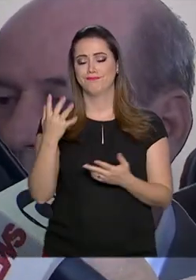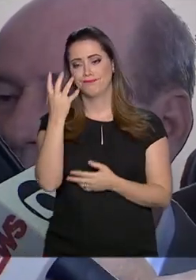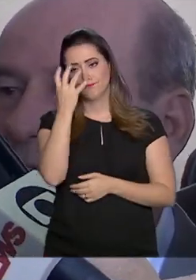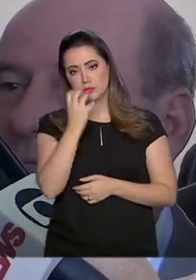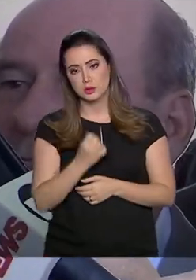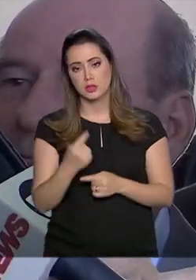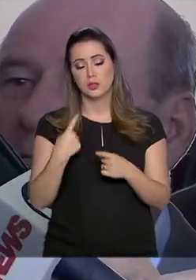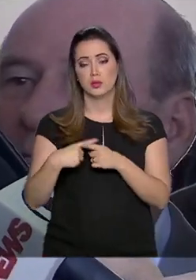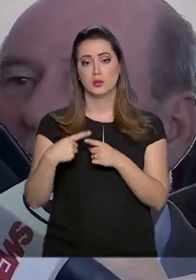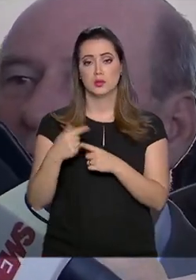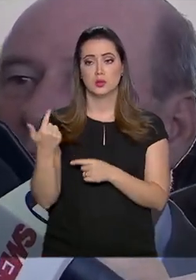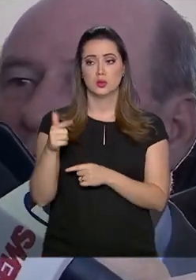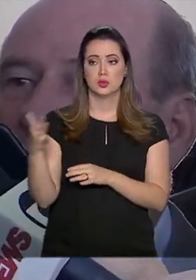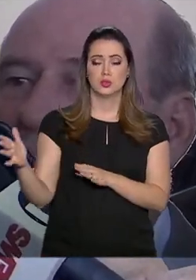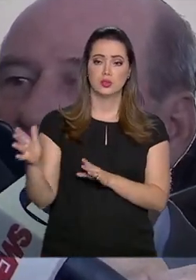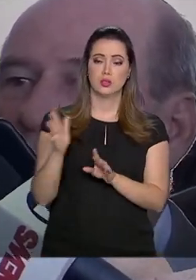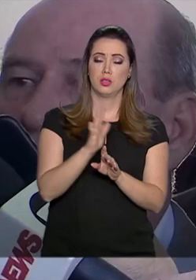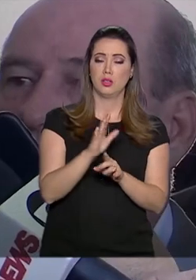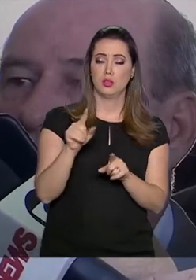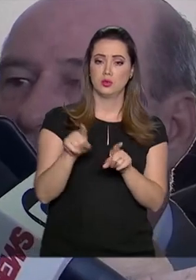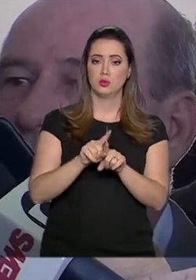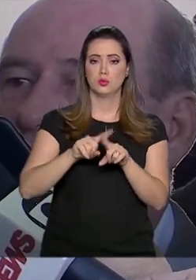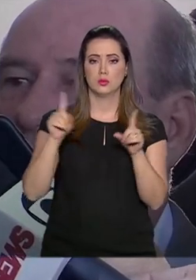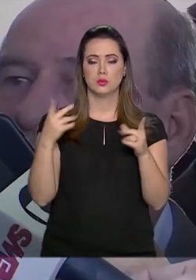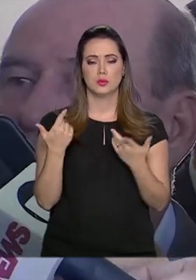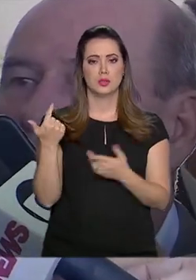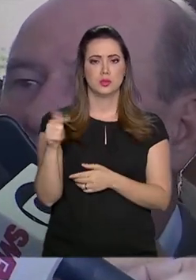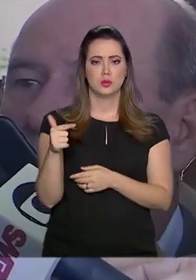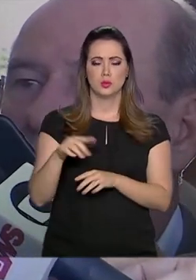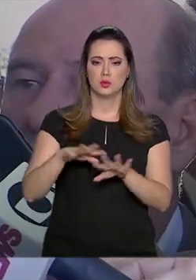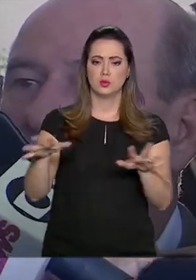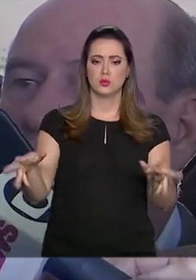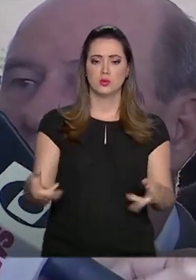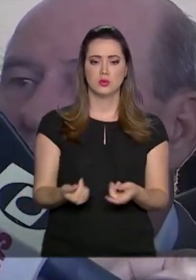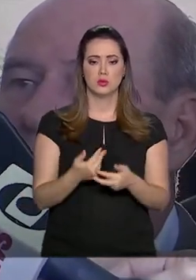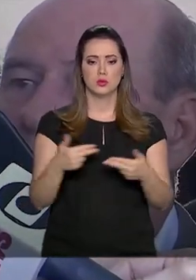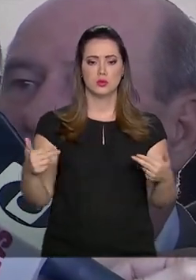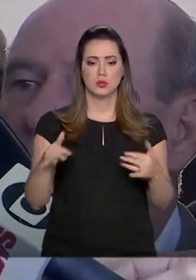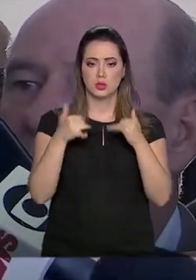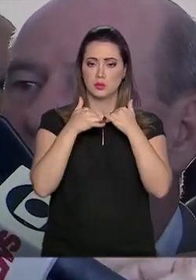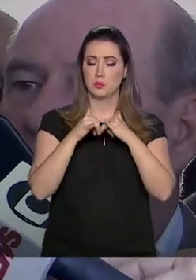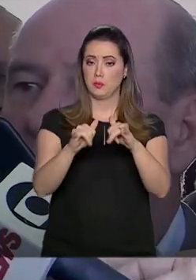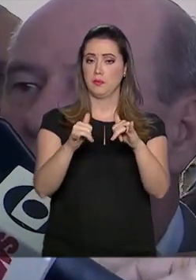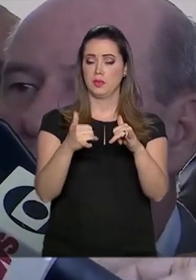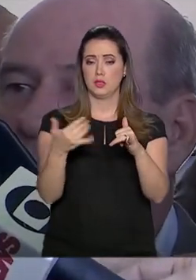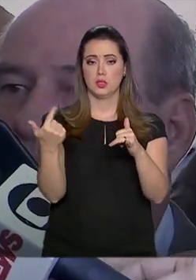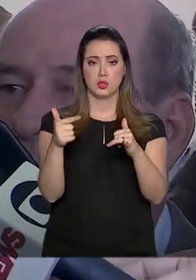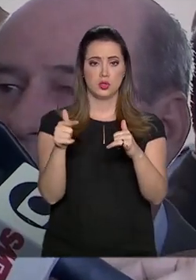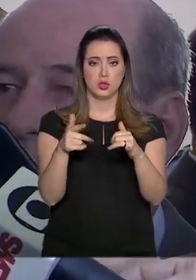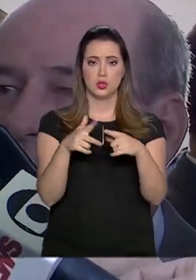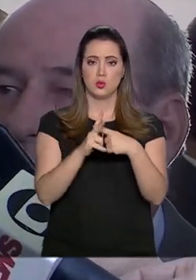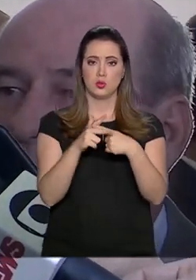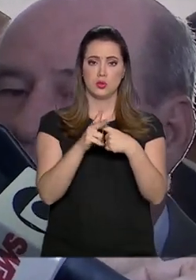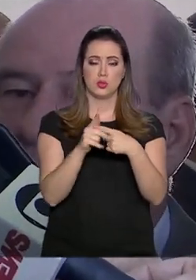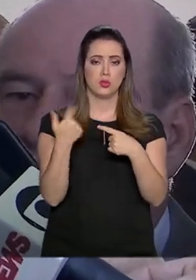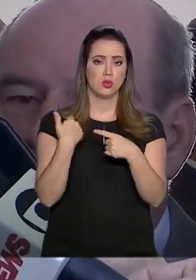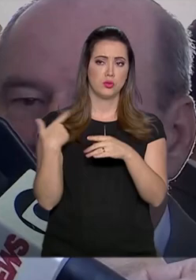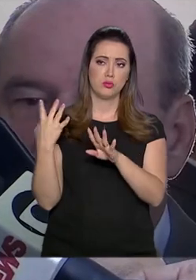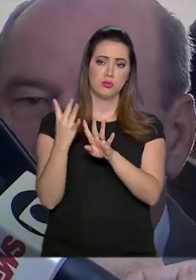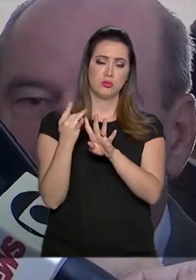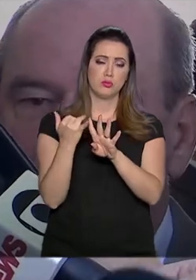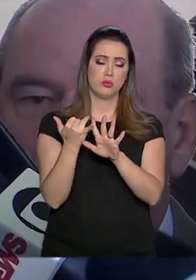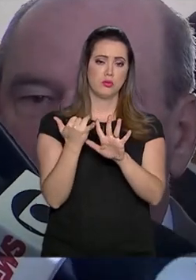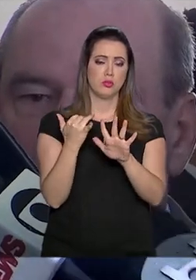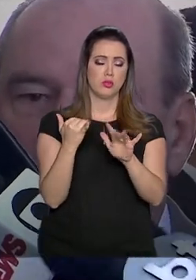fornece mais, não é nenhum boicote. É porque, ao não fazer a manutenção das linhas de transmissão, não recebemos mais energia